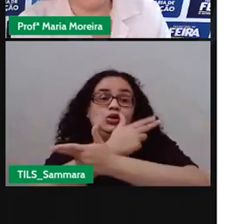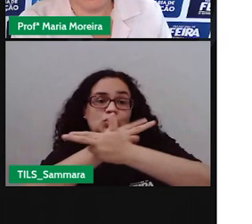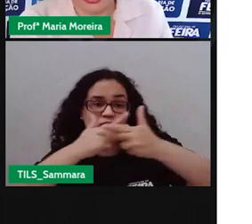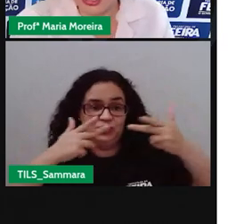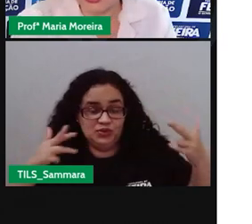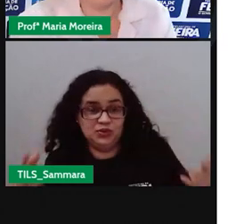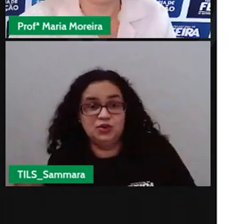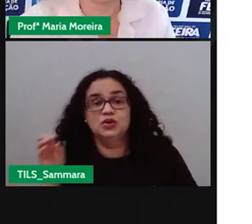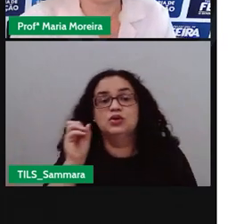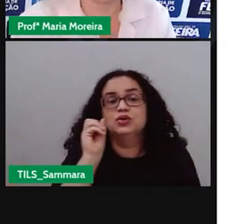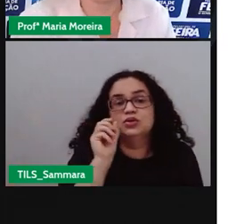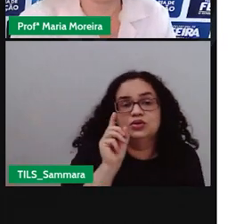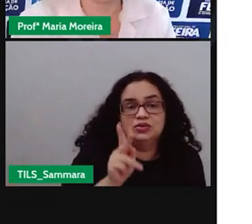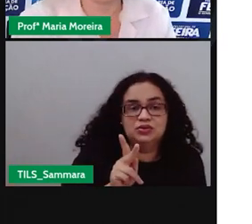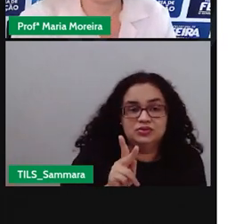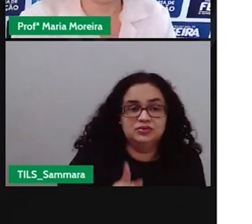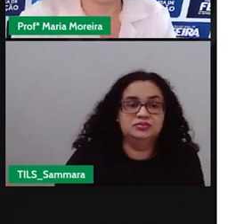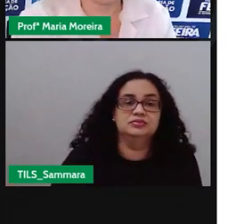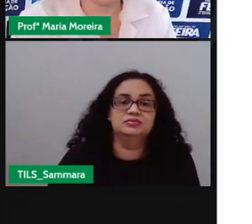Não é isso?